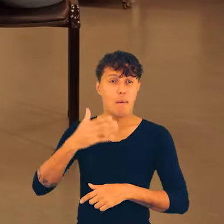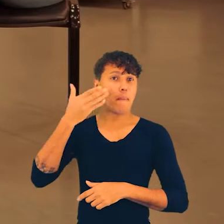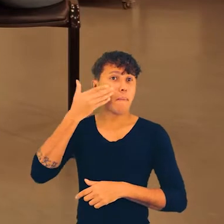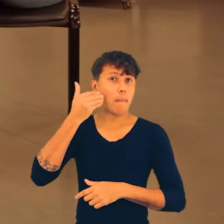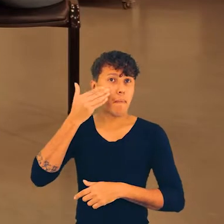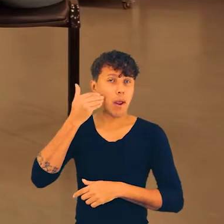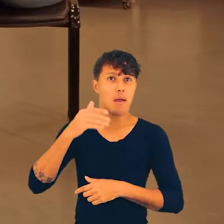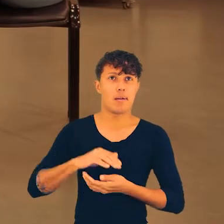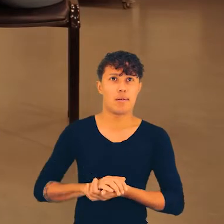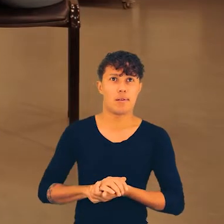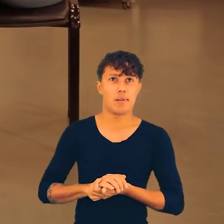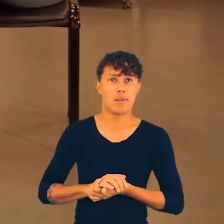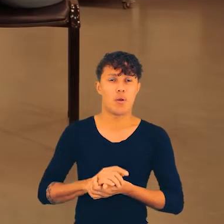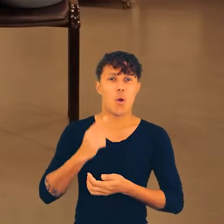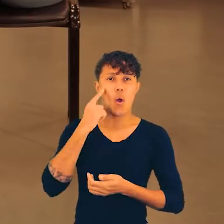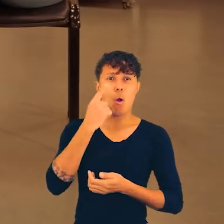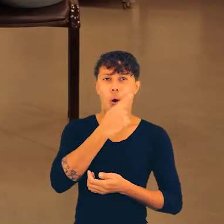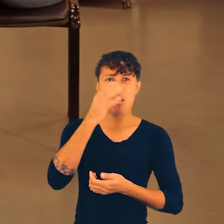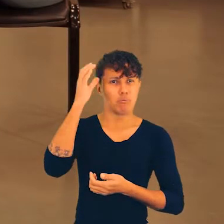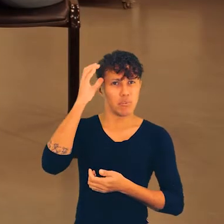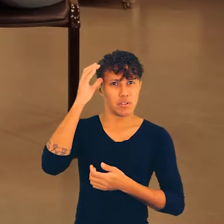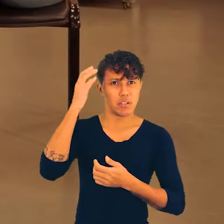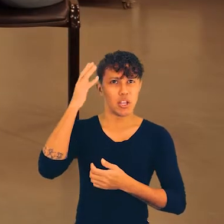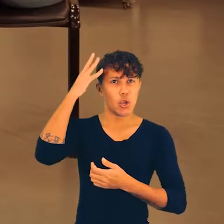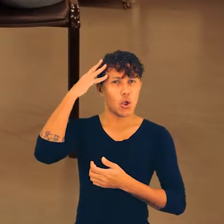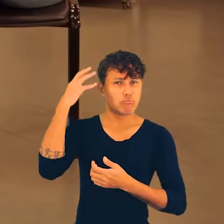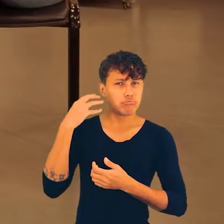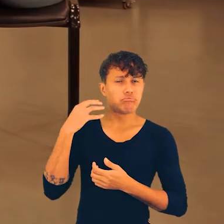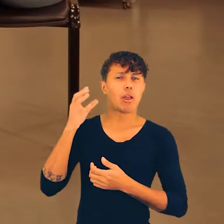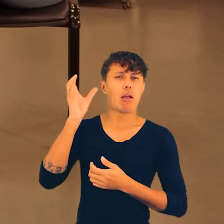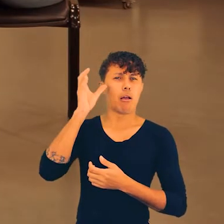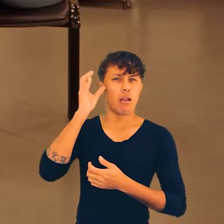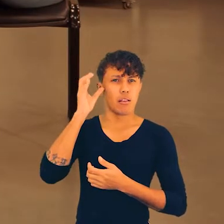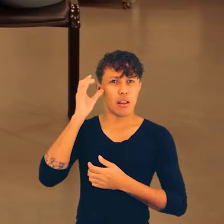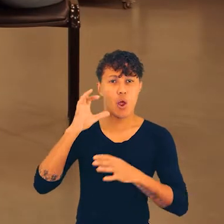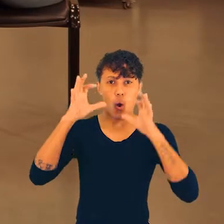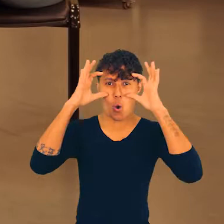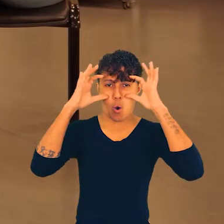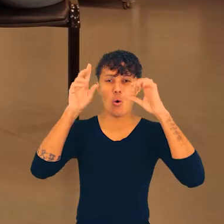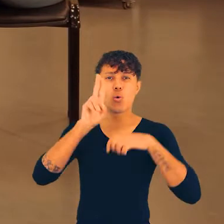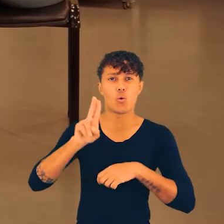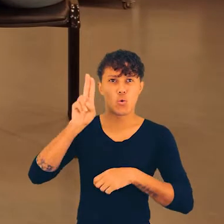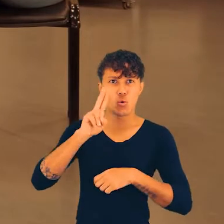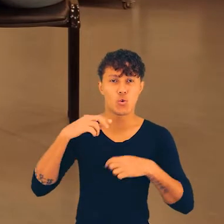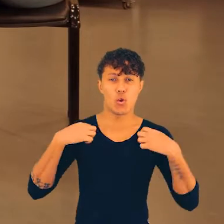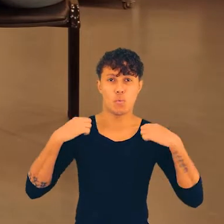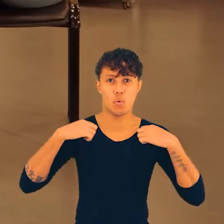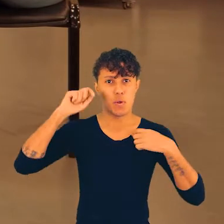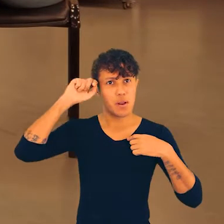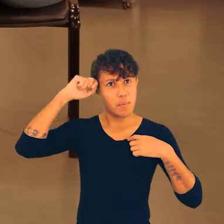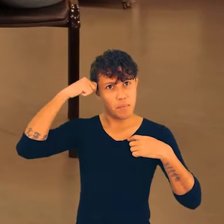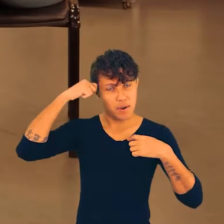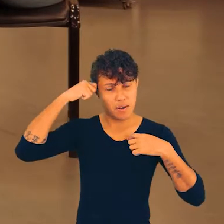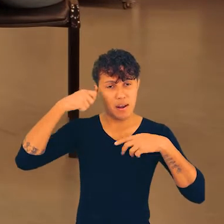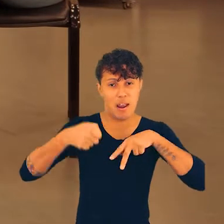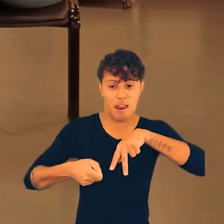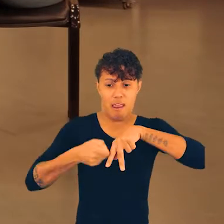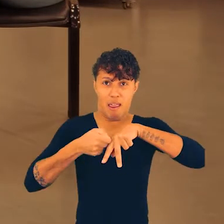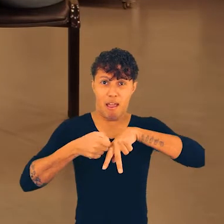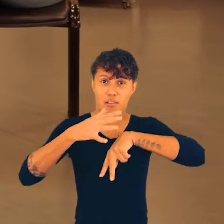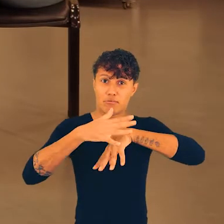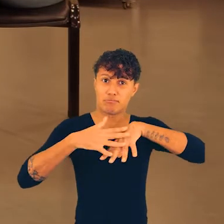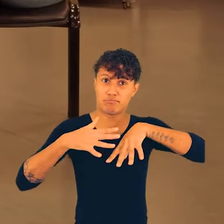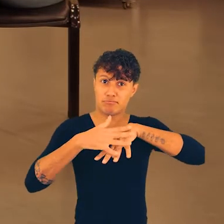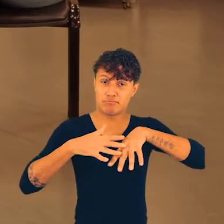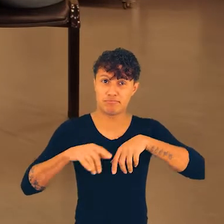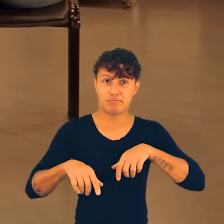branca, tenho olhos castanhos, cabelo castanho também, uso óculos, estou com uma blusa preta, uma calça